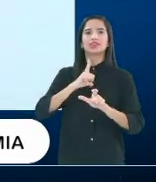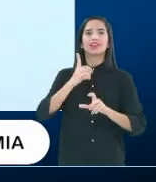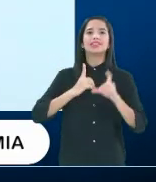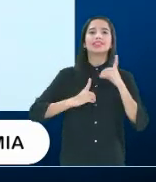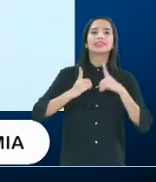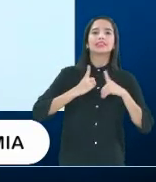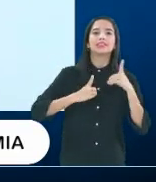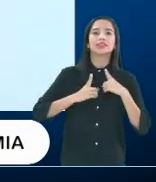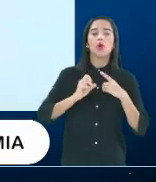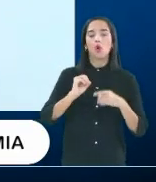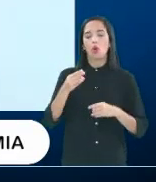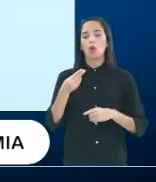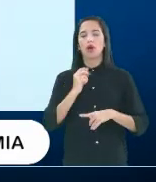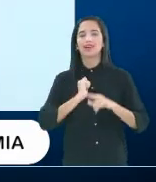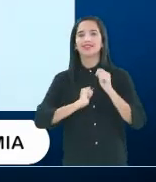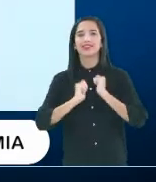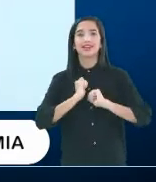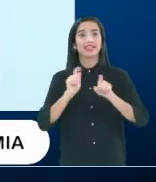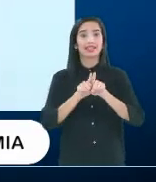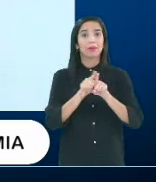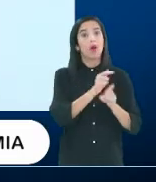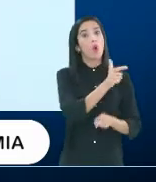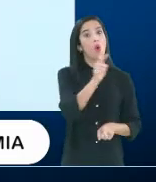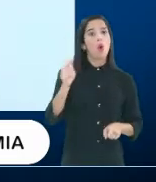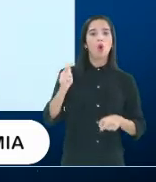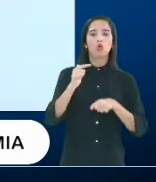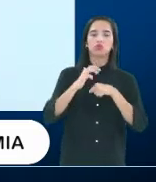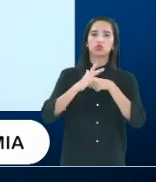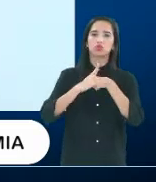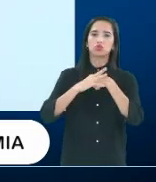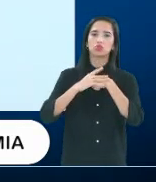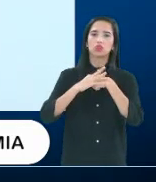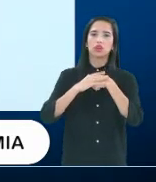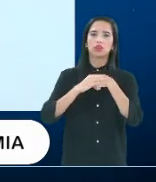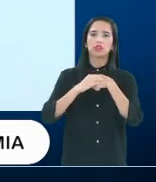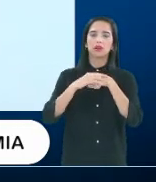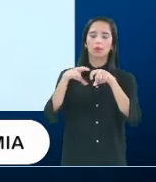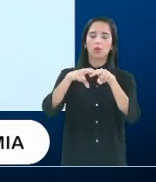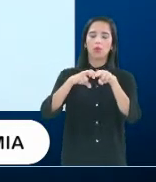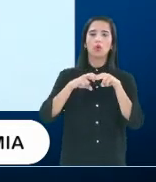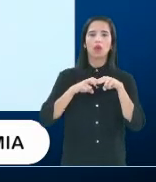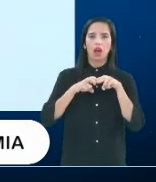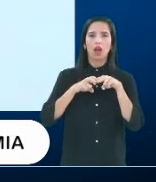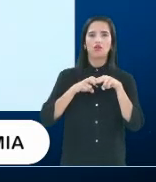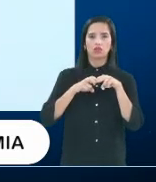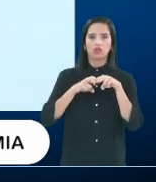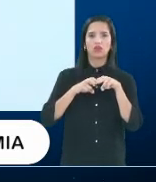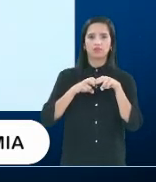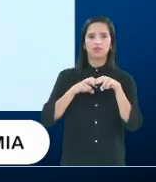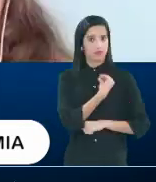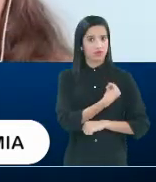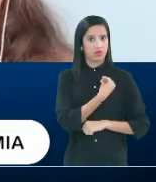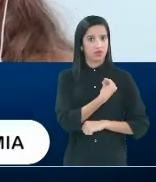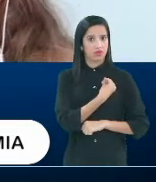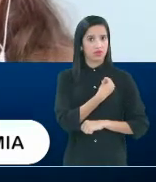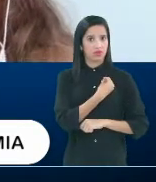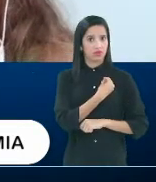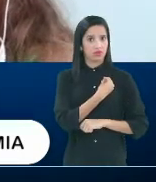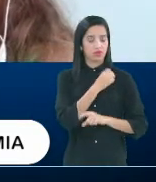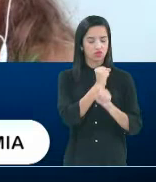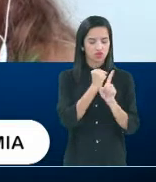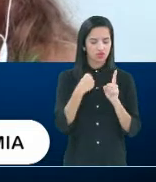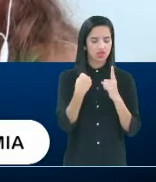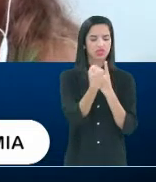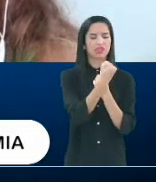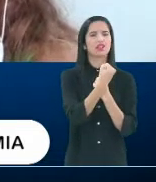ansiedade, entre outras doenças desencadeadas por essa situação que a gente vive. As pessoas,